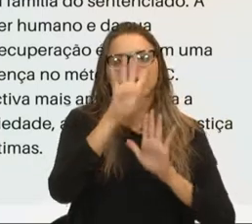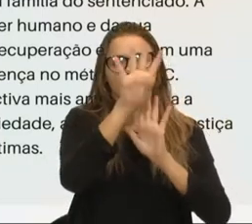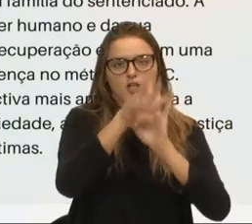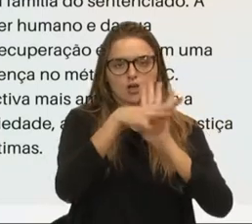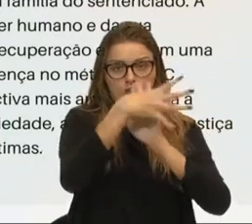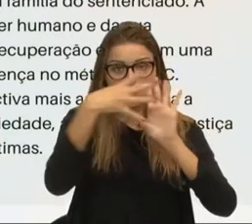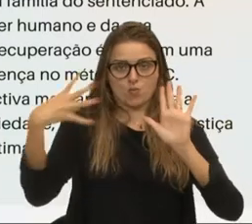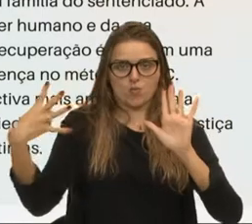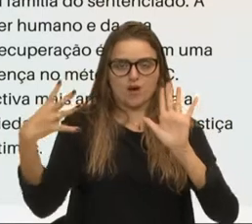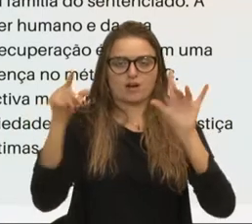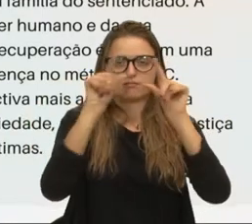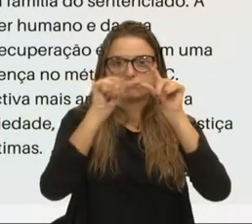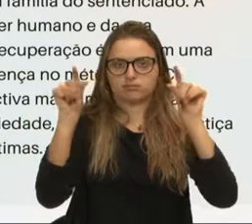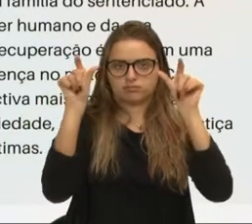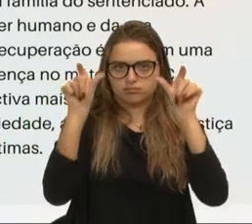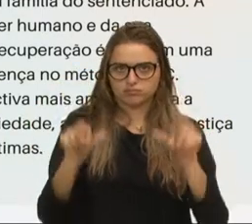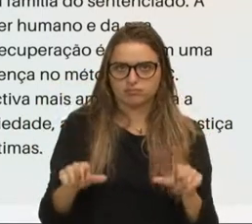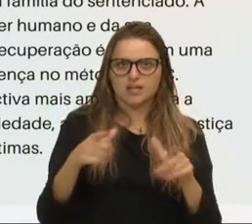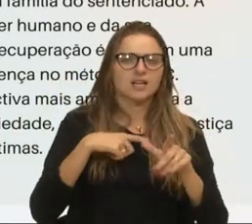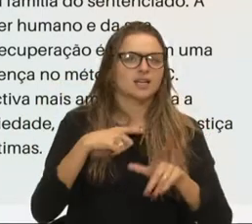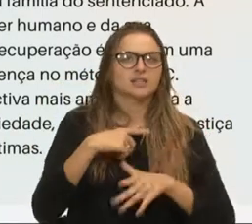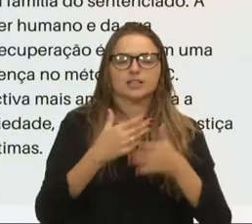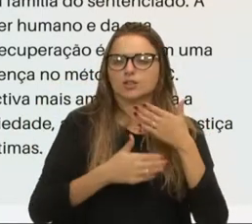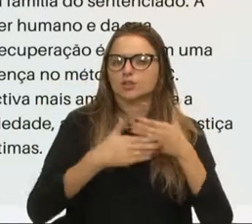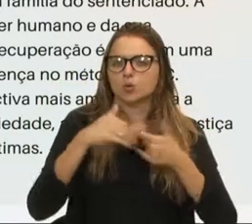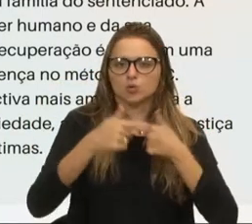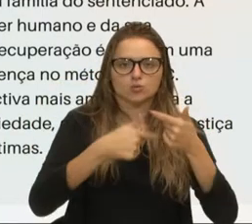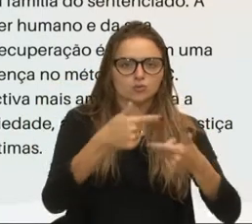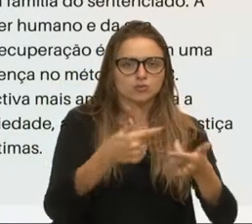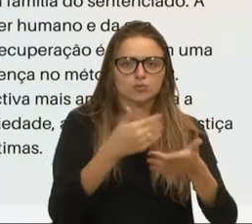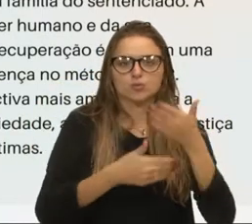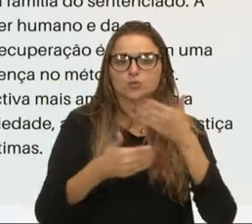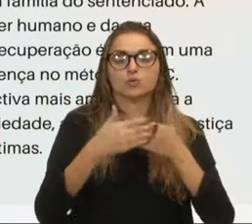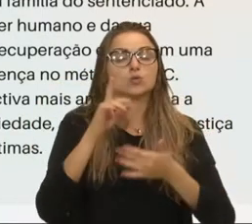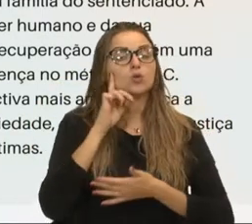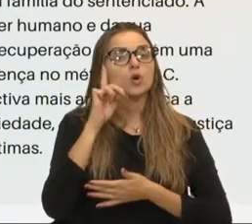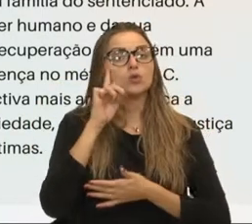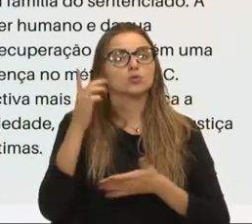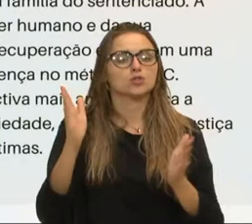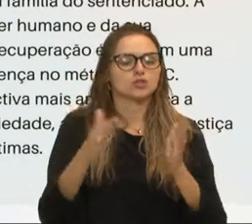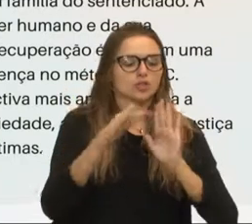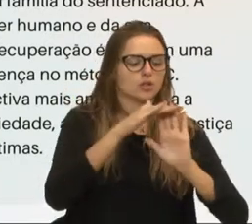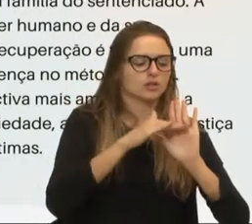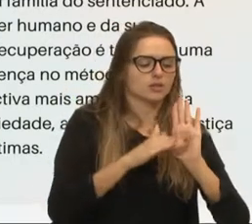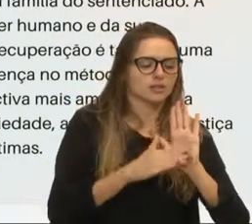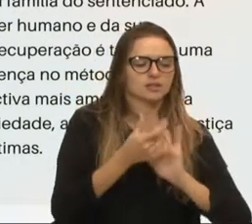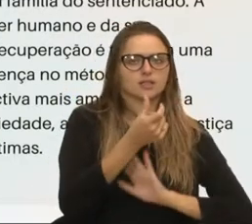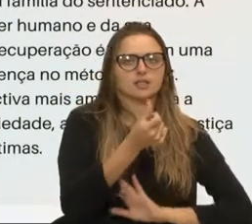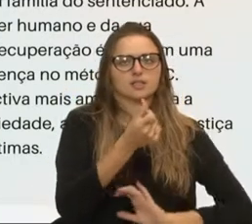na parede, tem todo o funcionamento, todo o dia deles é programado. Das seis...